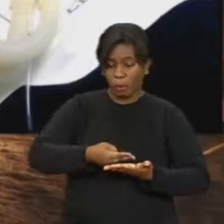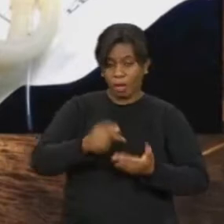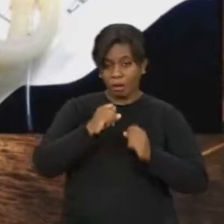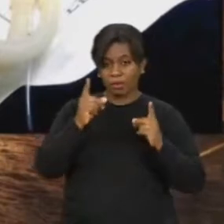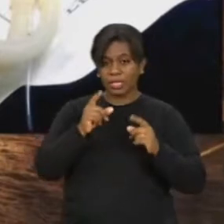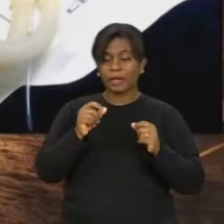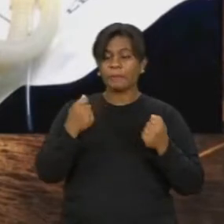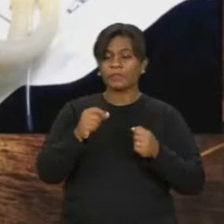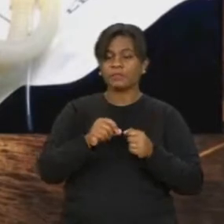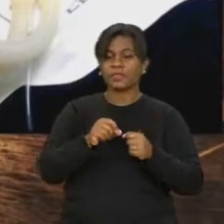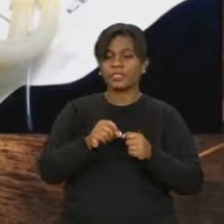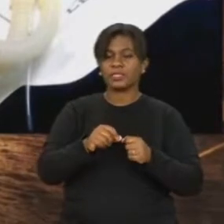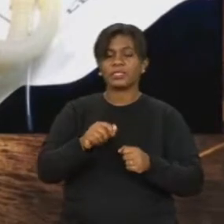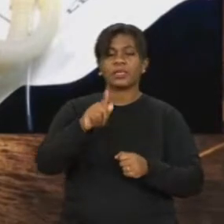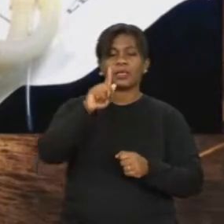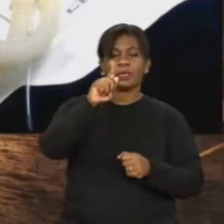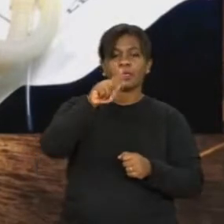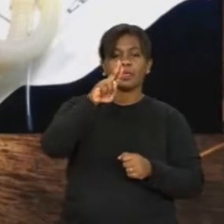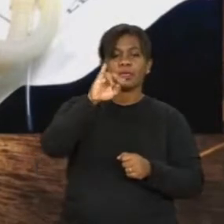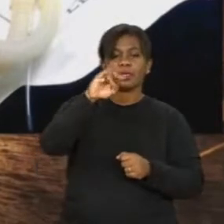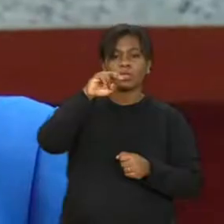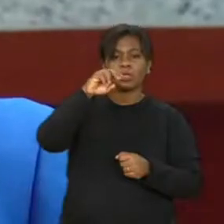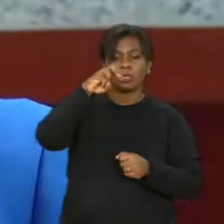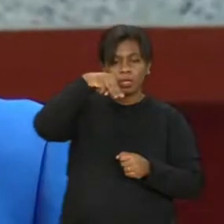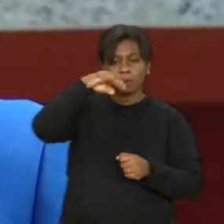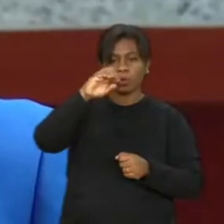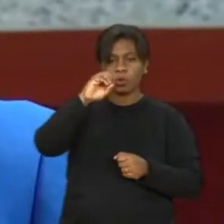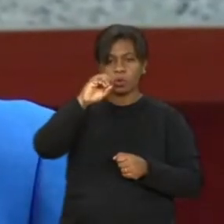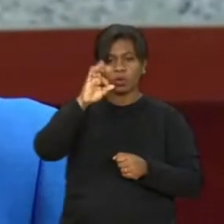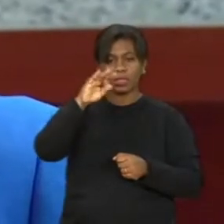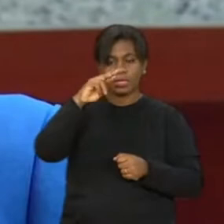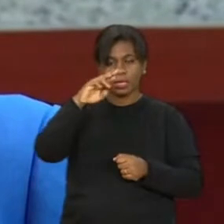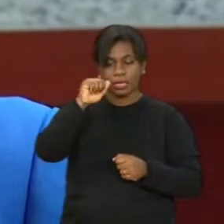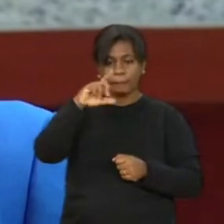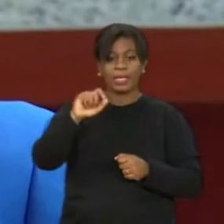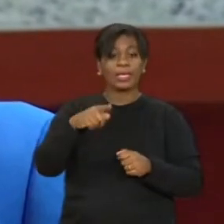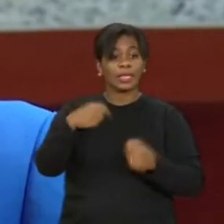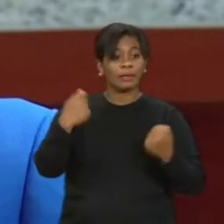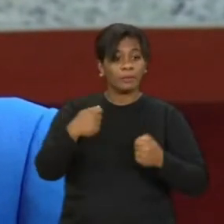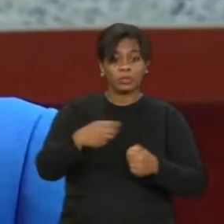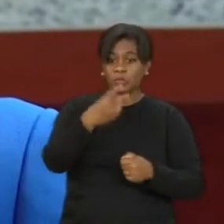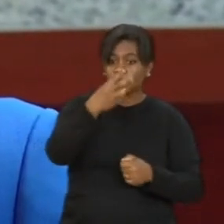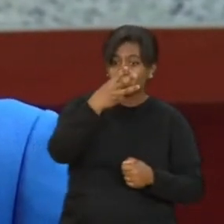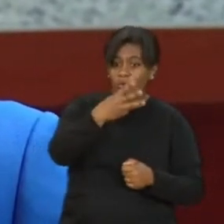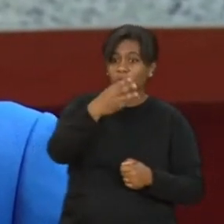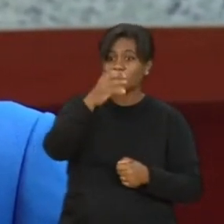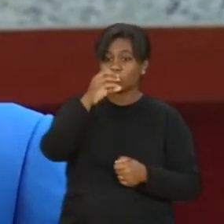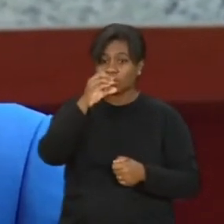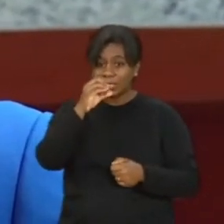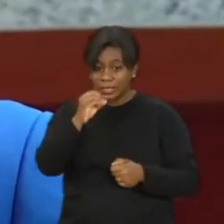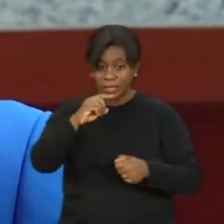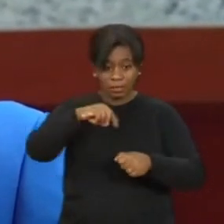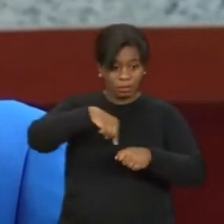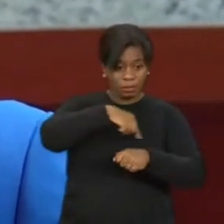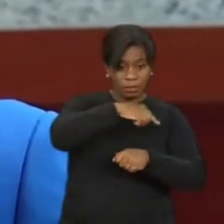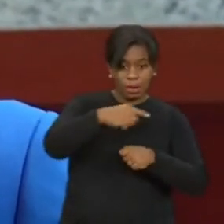quimioterapias, ela ficou tomando 30 horários de remédio. O dia só tem 24 horas, ela tinha 30